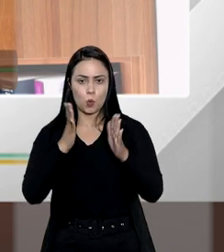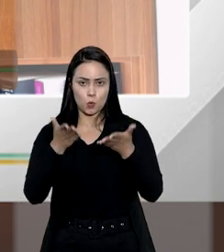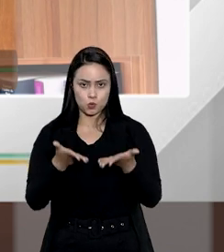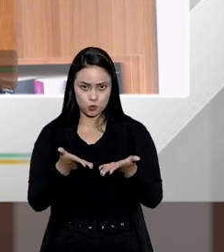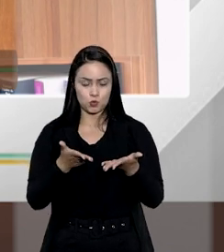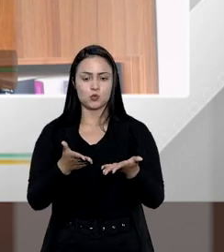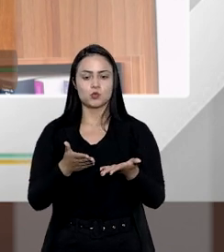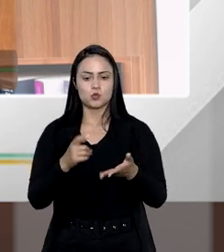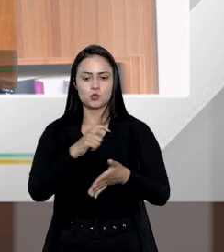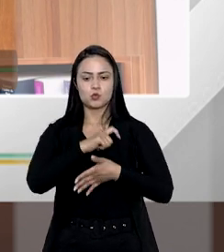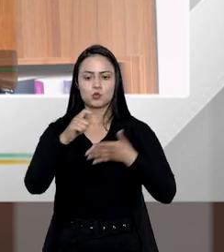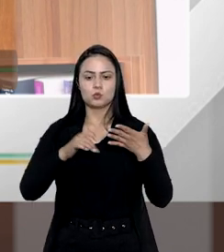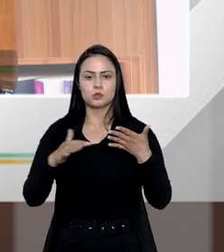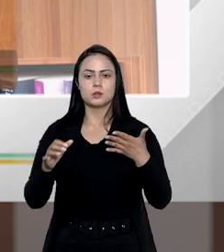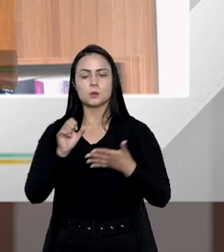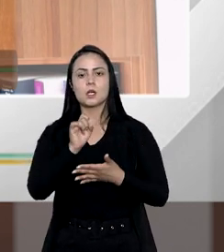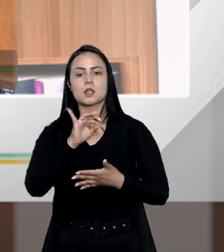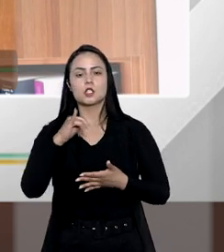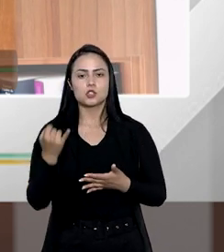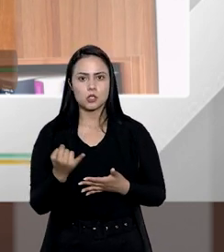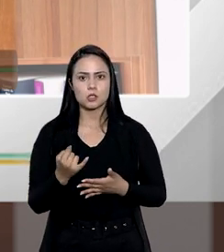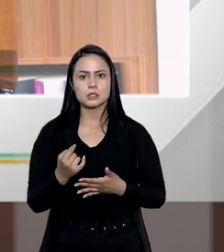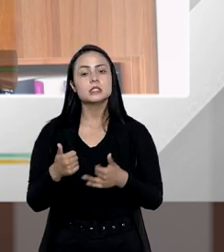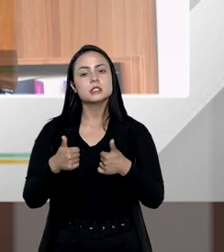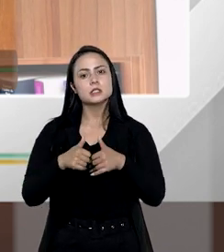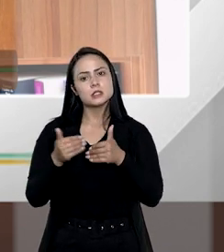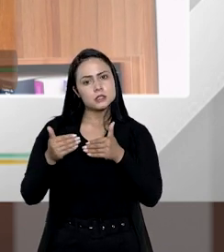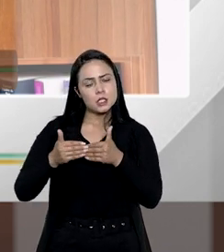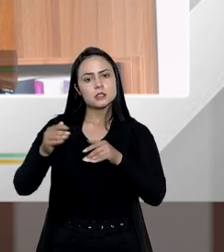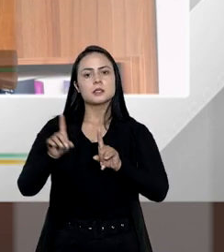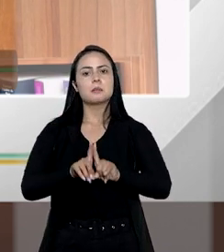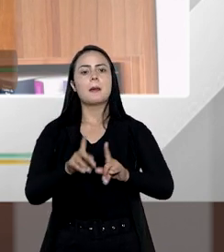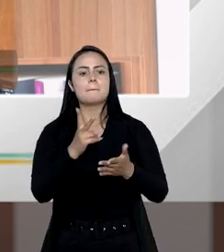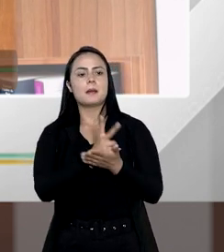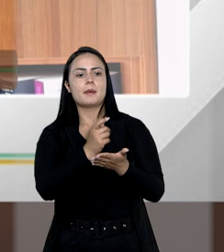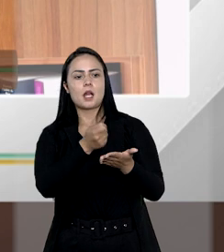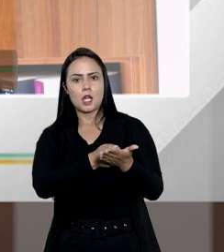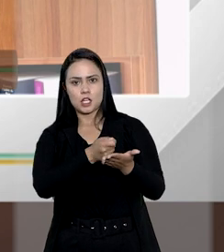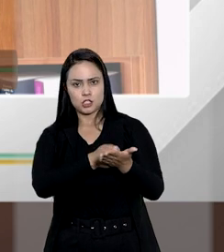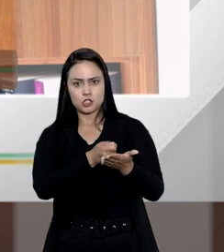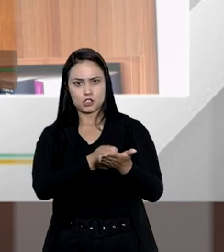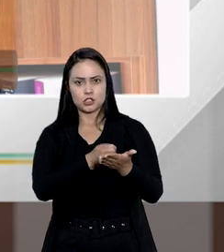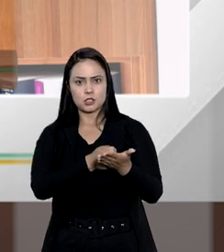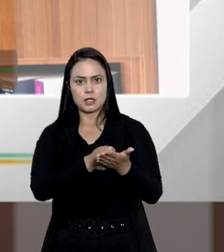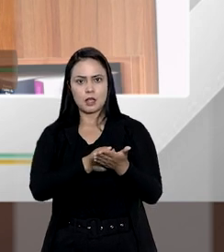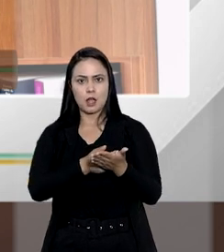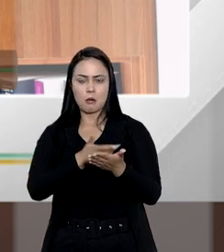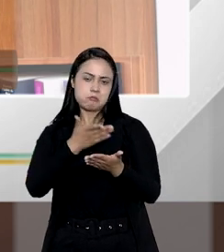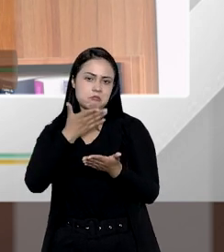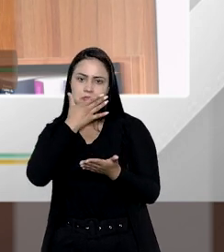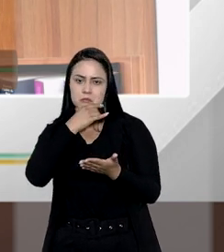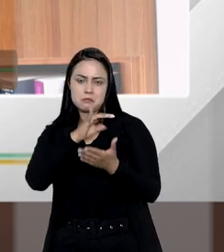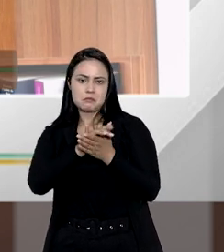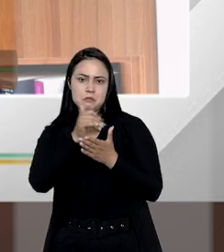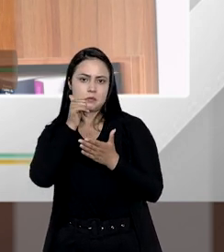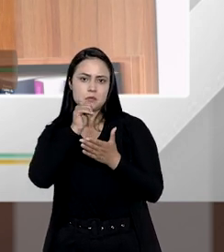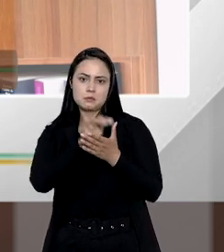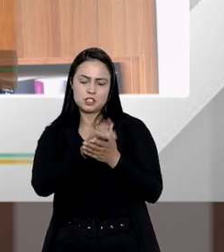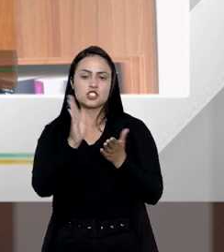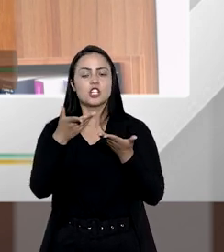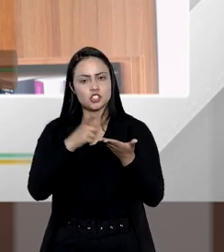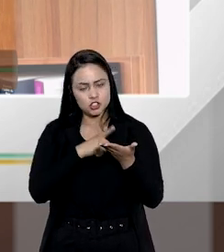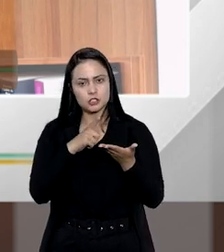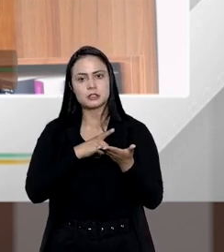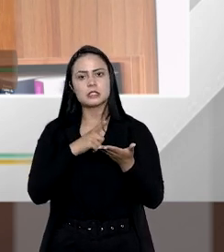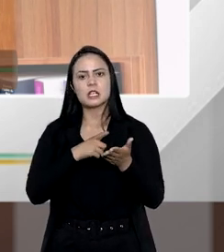Hoje a jurisprudência do STJ estende também a mesma garantia ao companheiro porque afinal de contas nós